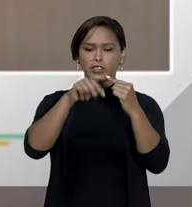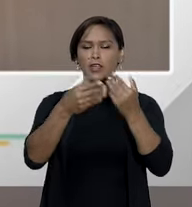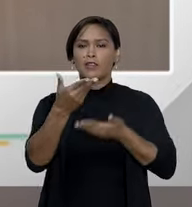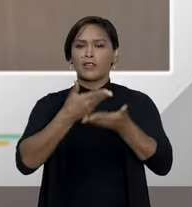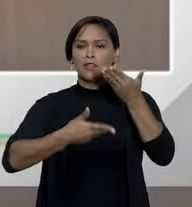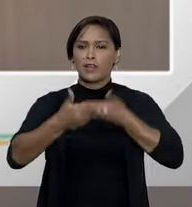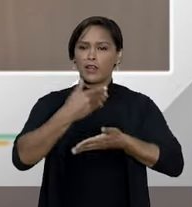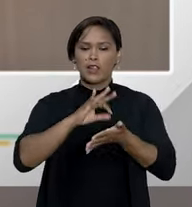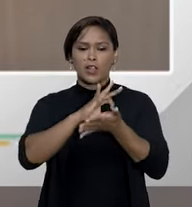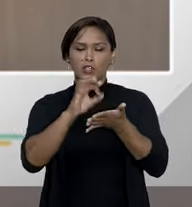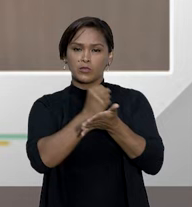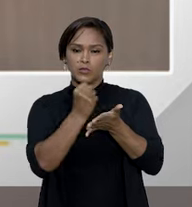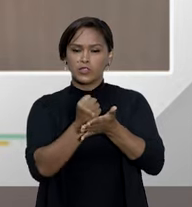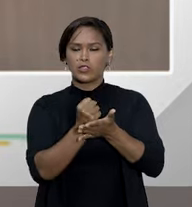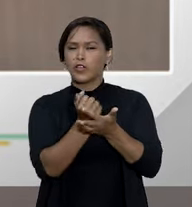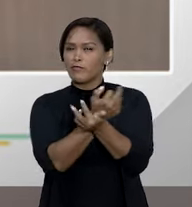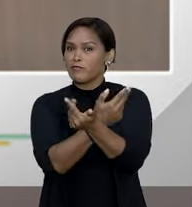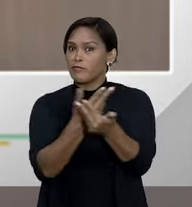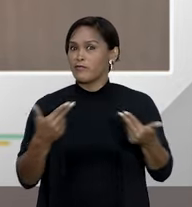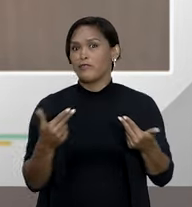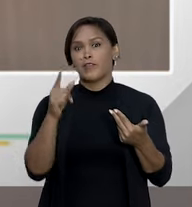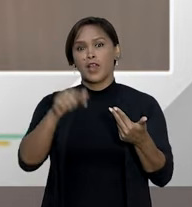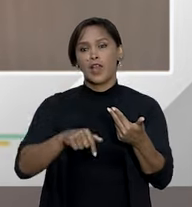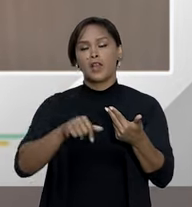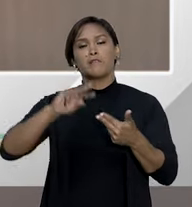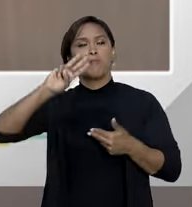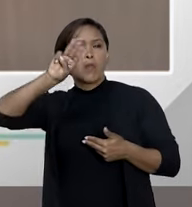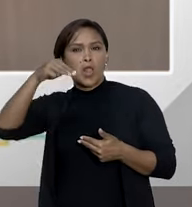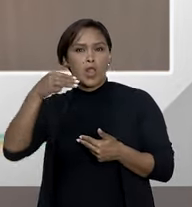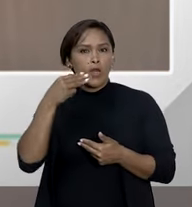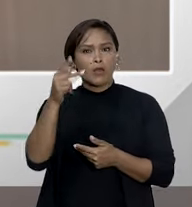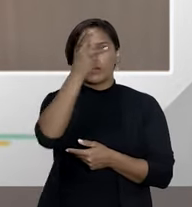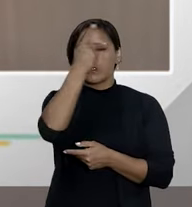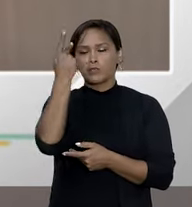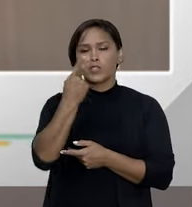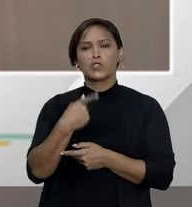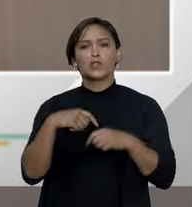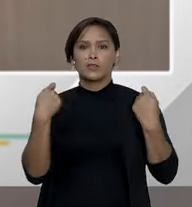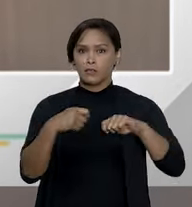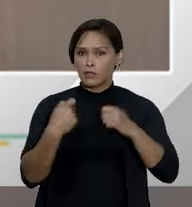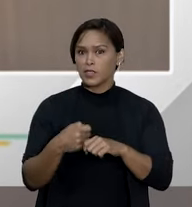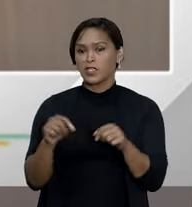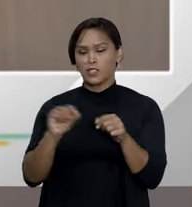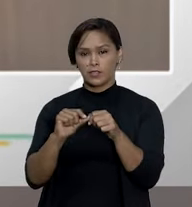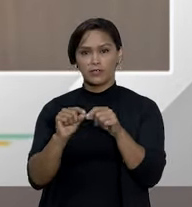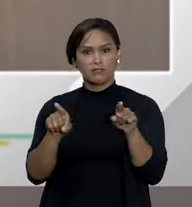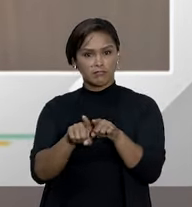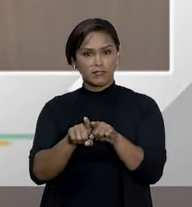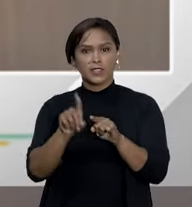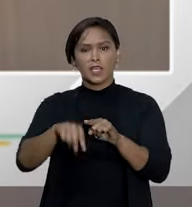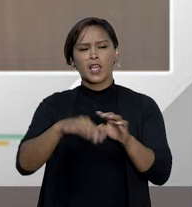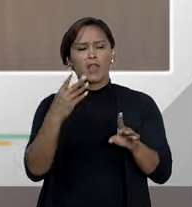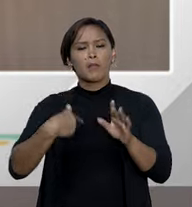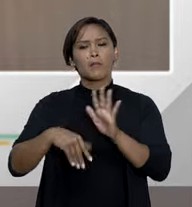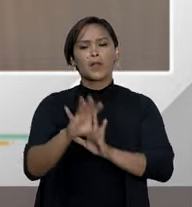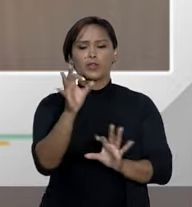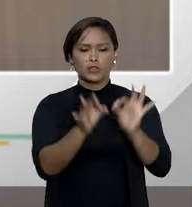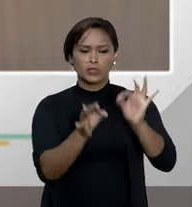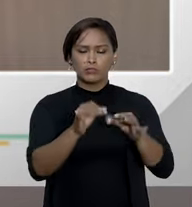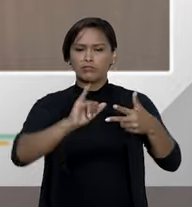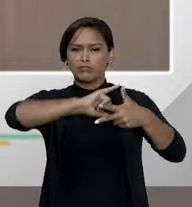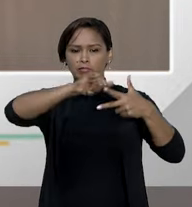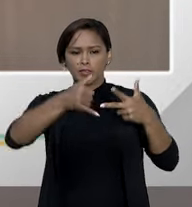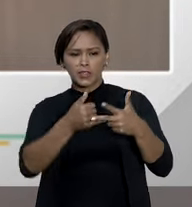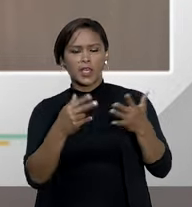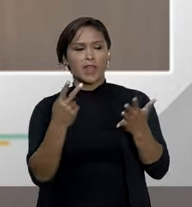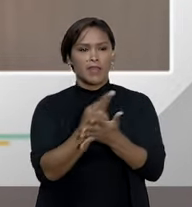relações contratuais de milhões de usuários, como todos sabemos, e isso conduz para o poder judiciário incontável litígio